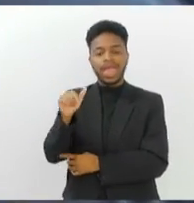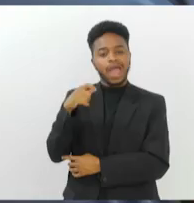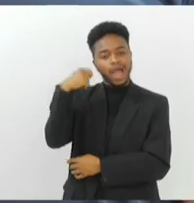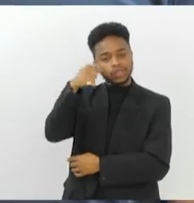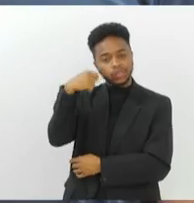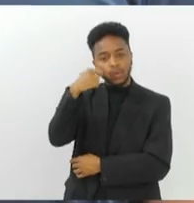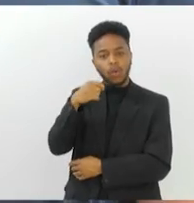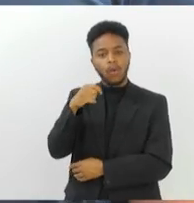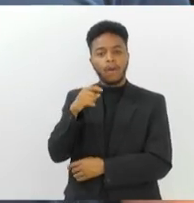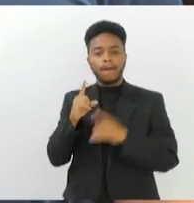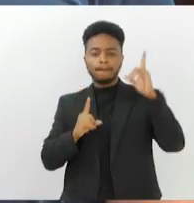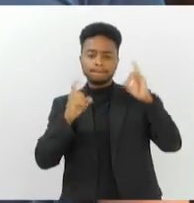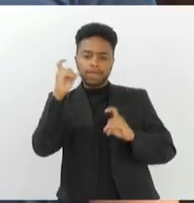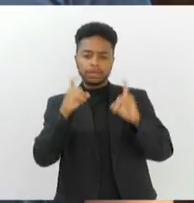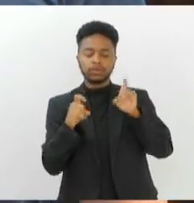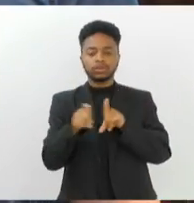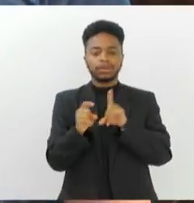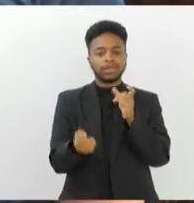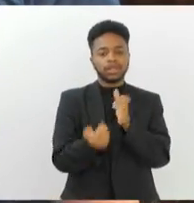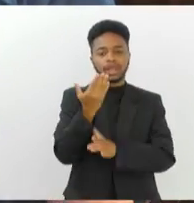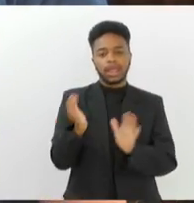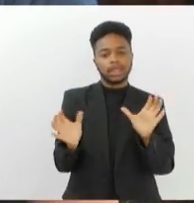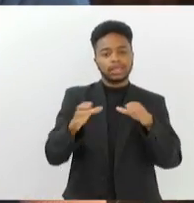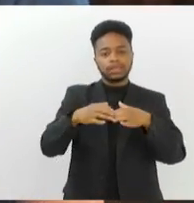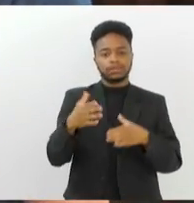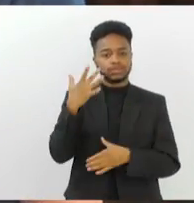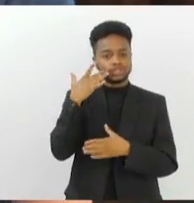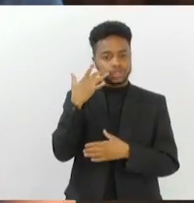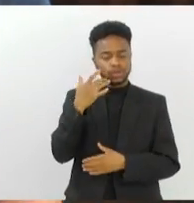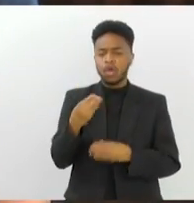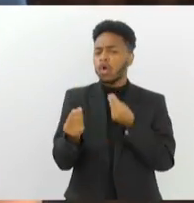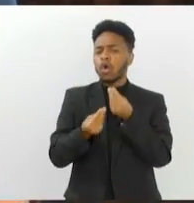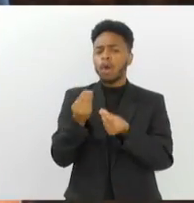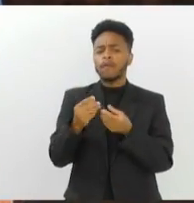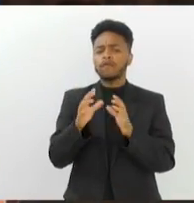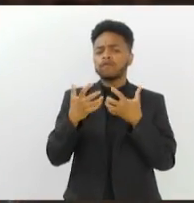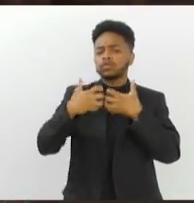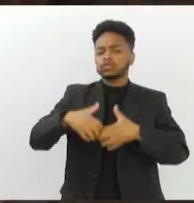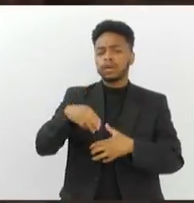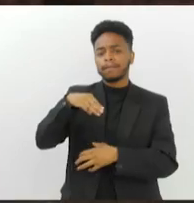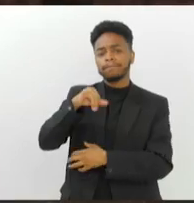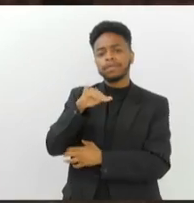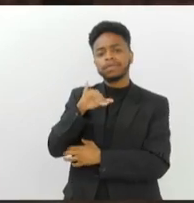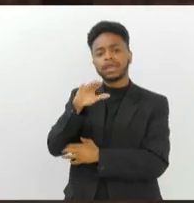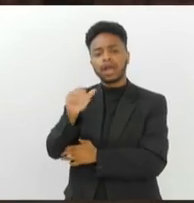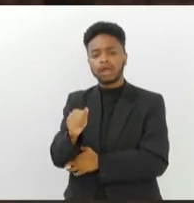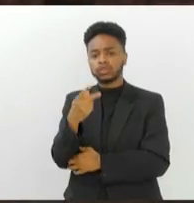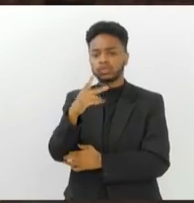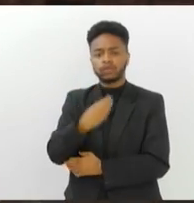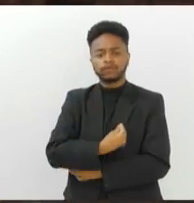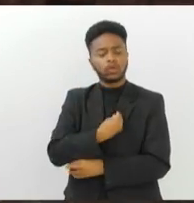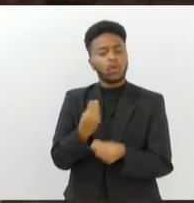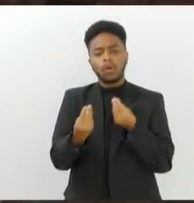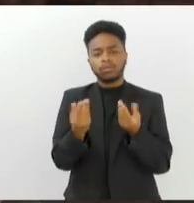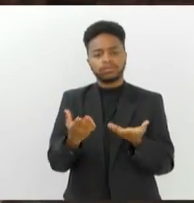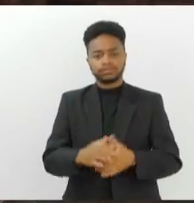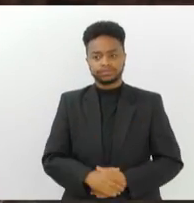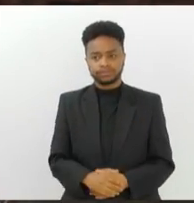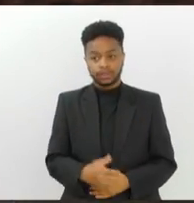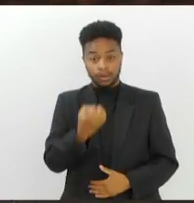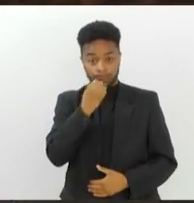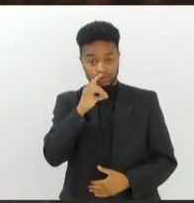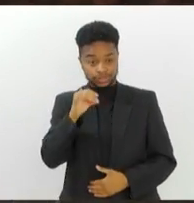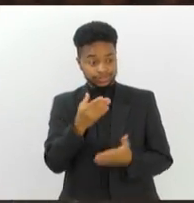fundadores da companhia etc e tal. Álvaro, como é que a mímica surgiu na sua vida fazendo essas apresentações? Bom